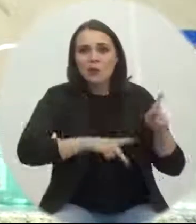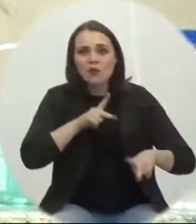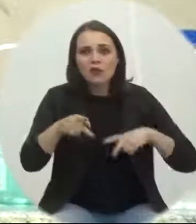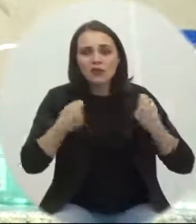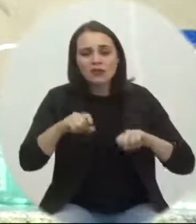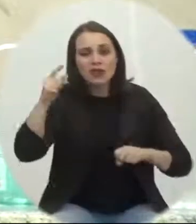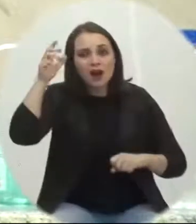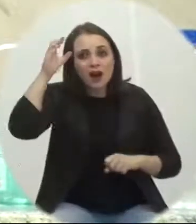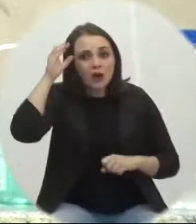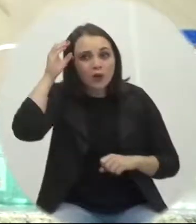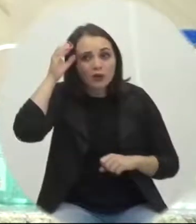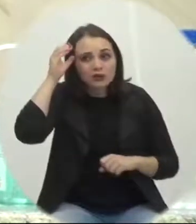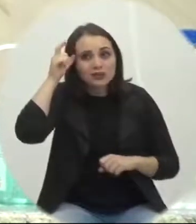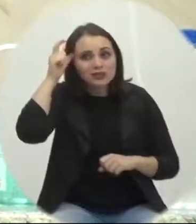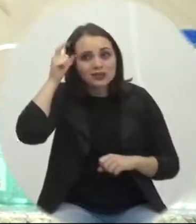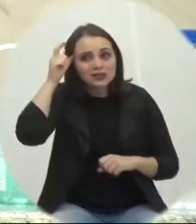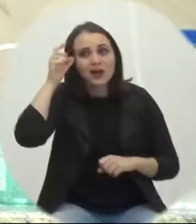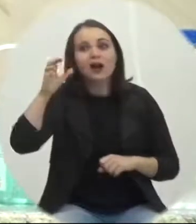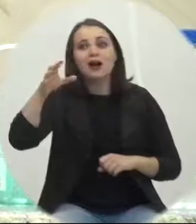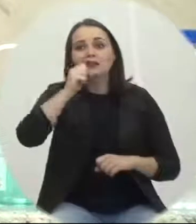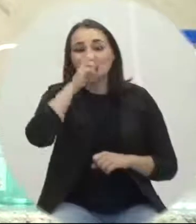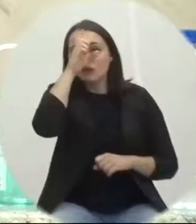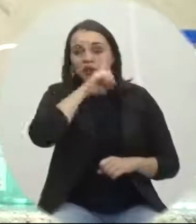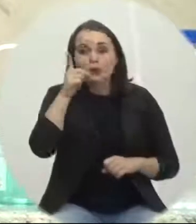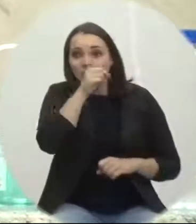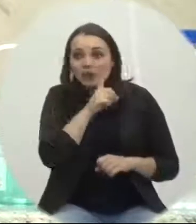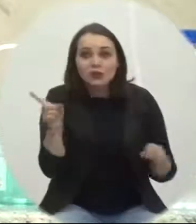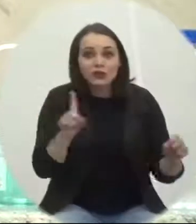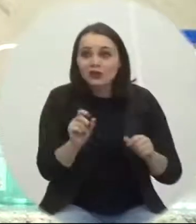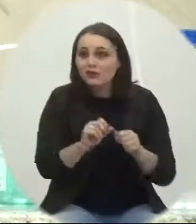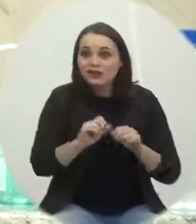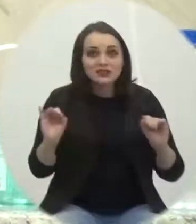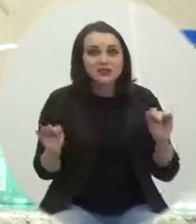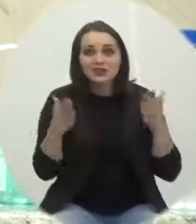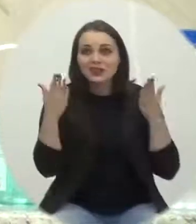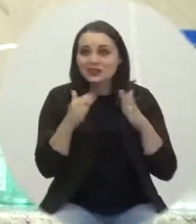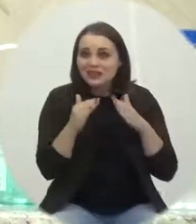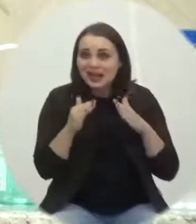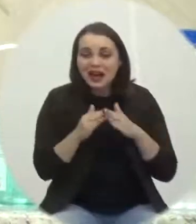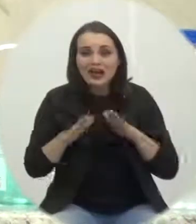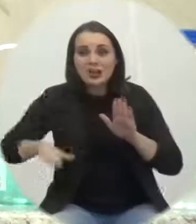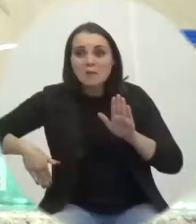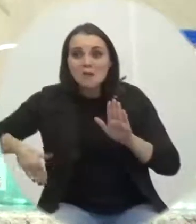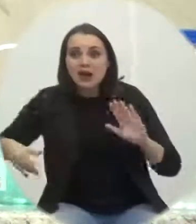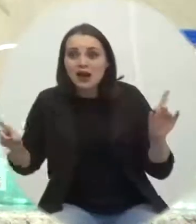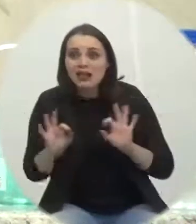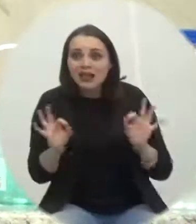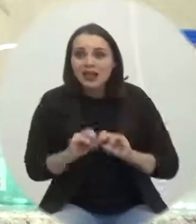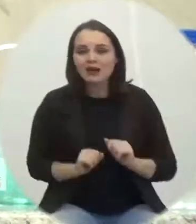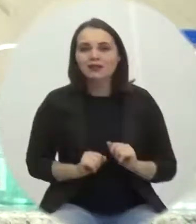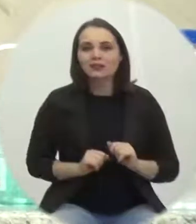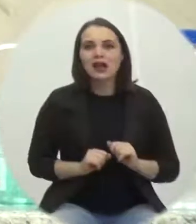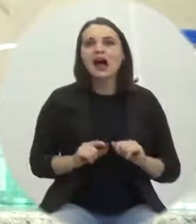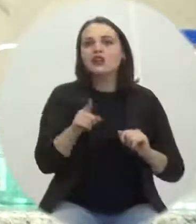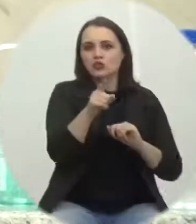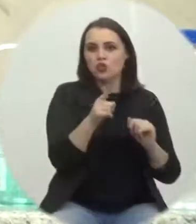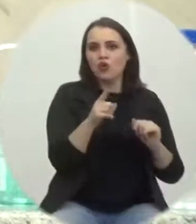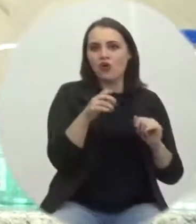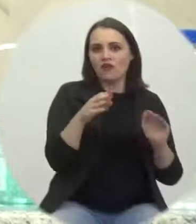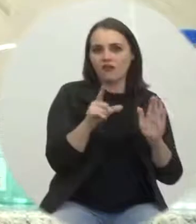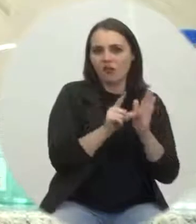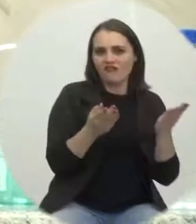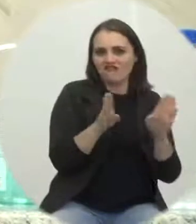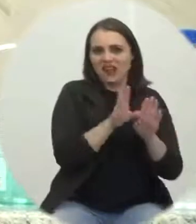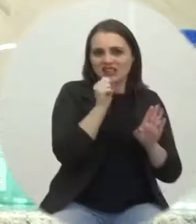é nos sinais de semana, de não fazer festa em casa, não fazer festa em praia. Tu faz o lockdown no final de semana, vai todo mundo para a praia, fazer festa dentro de